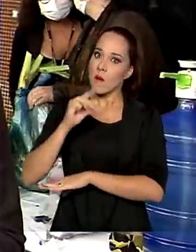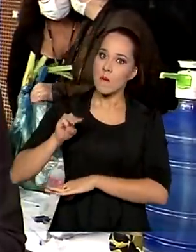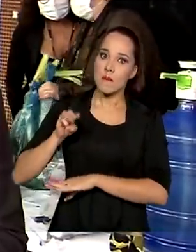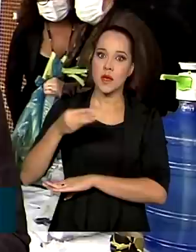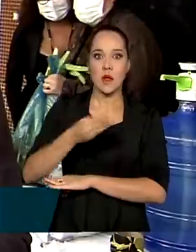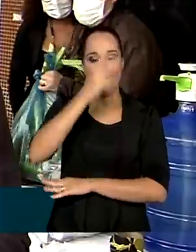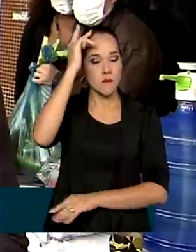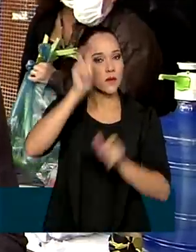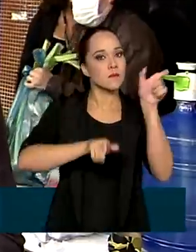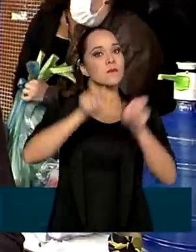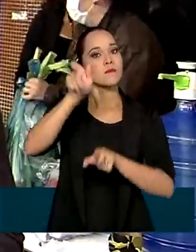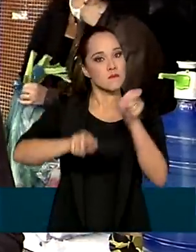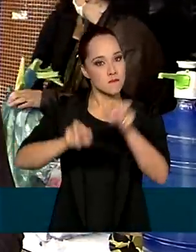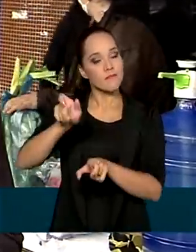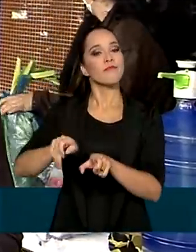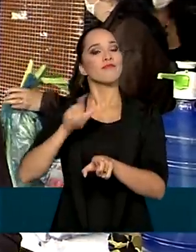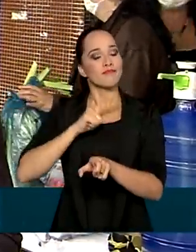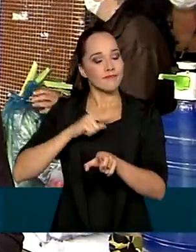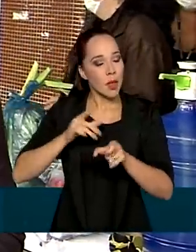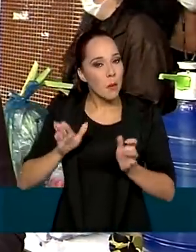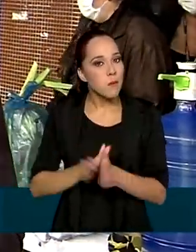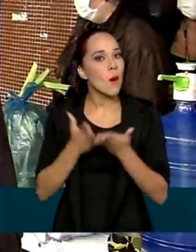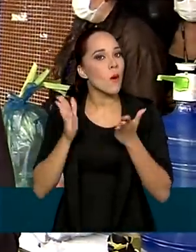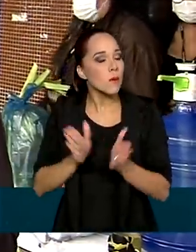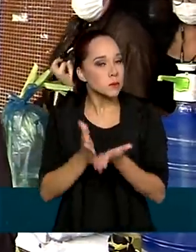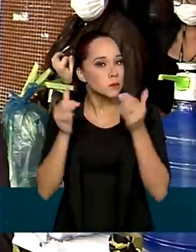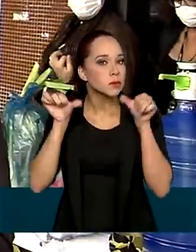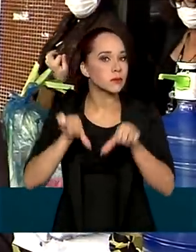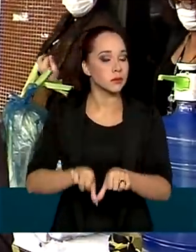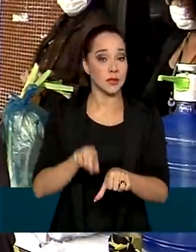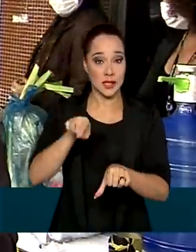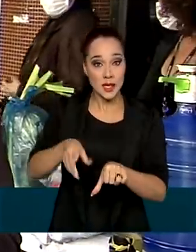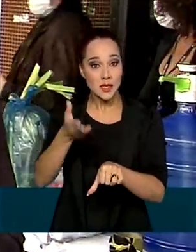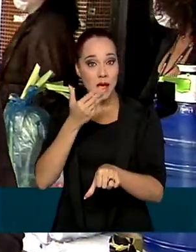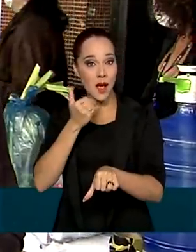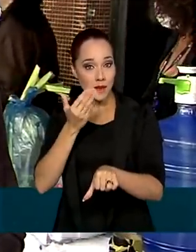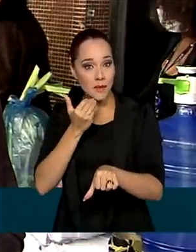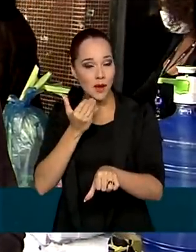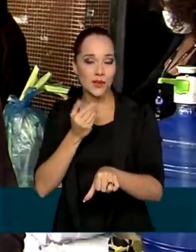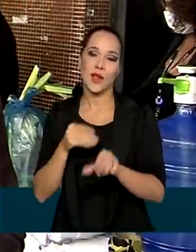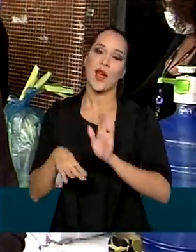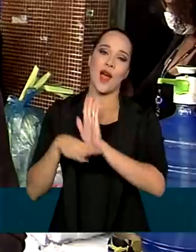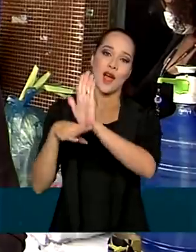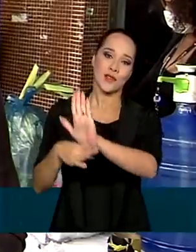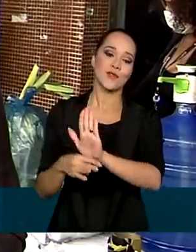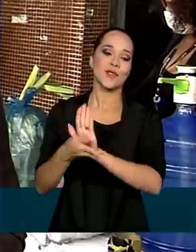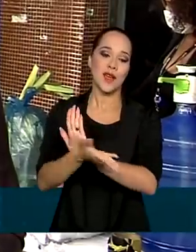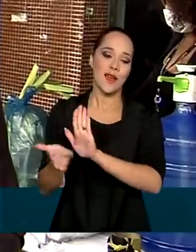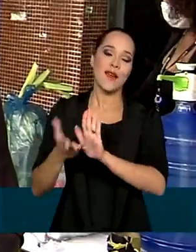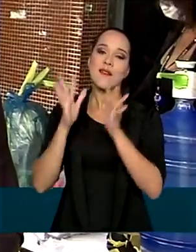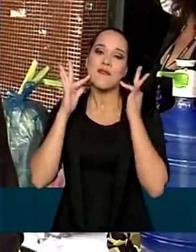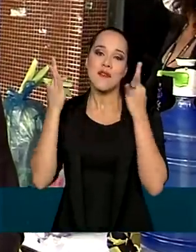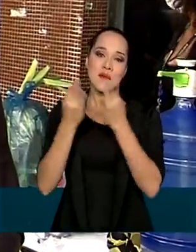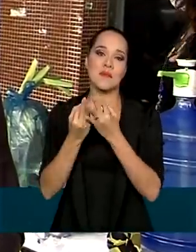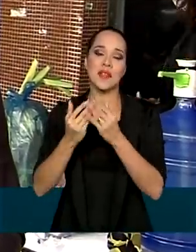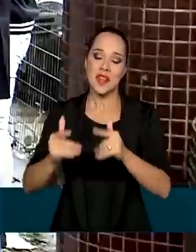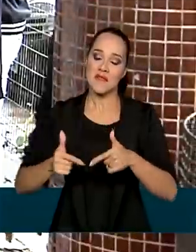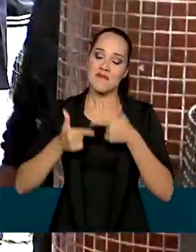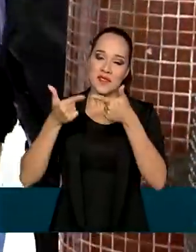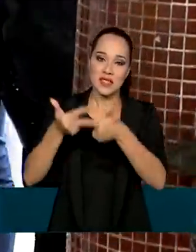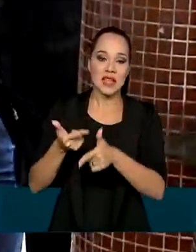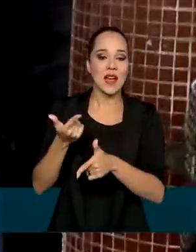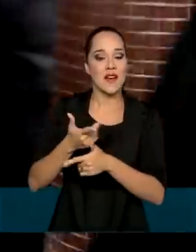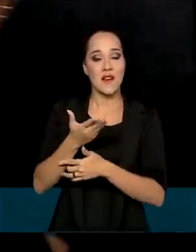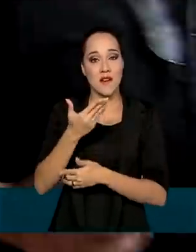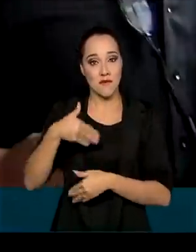milhão de pessoas que vivem em extrema pobreza. E esses alimentos ajudam essas famílias a enfrentarem a fome.